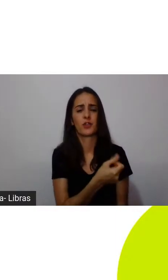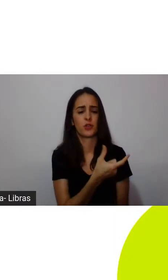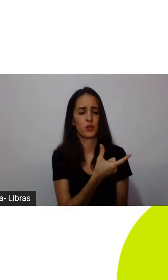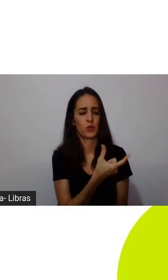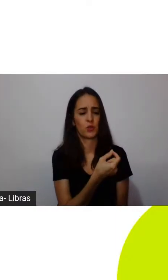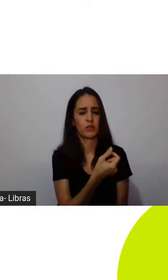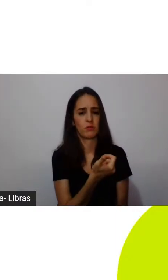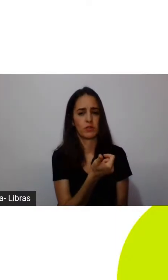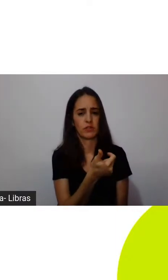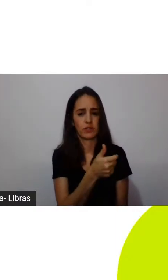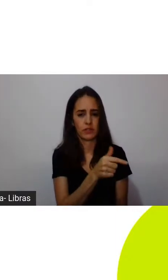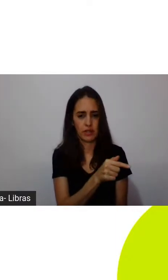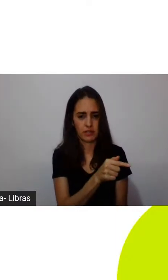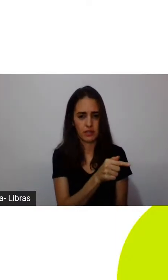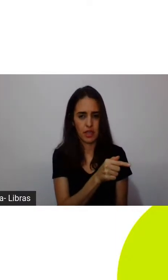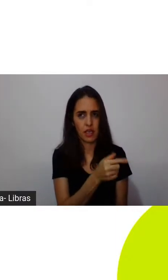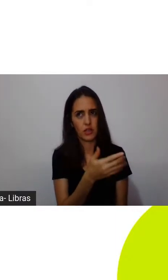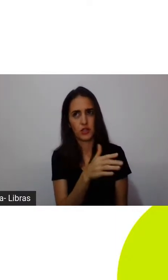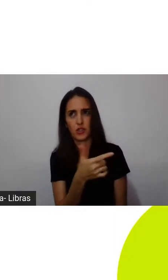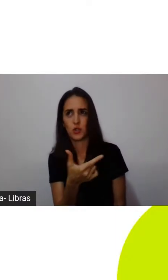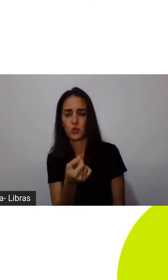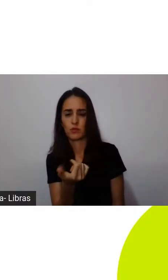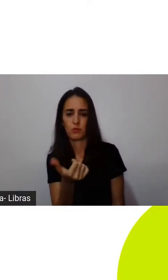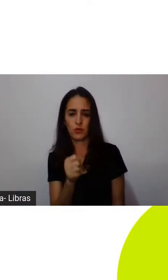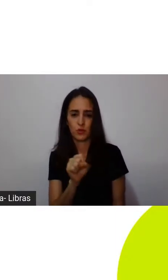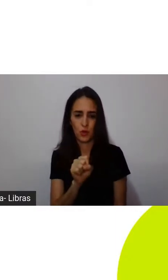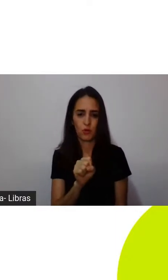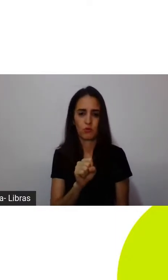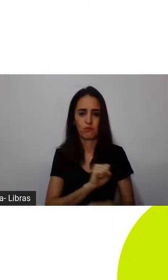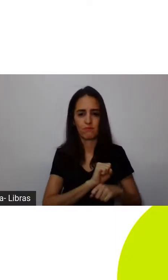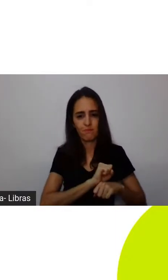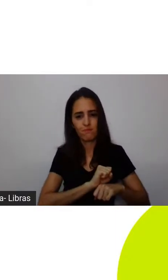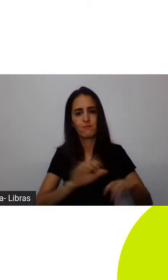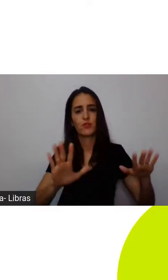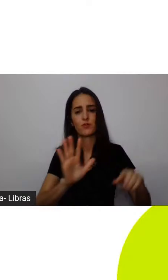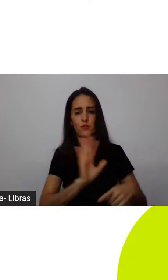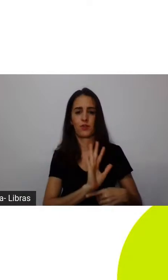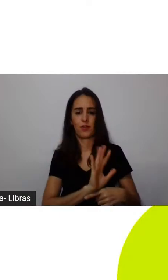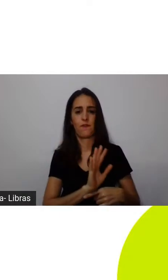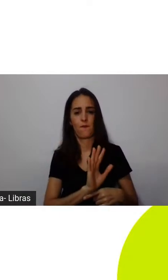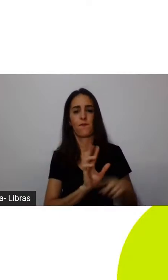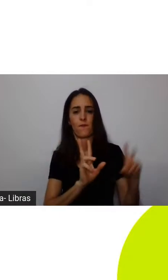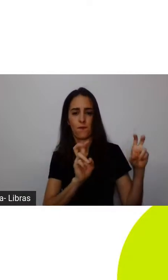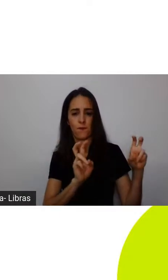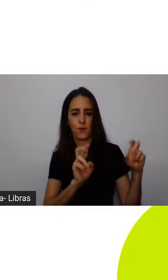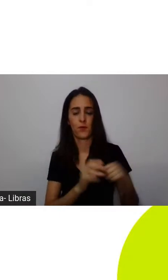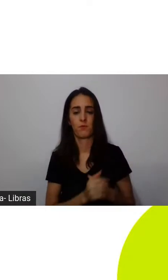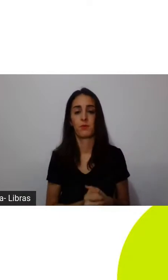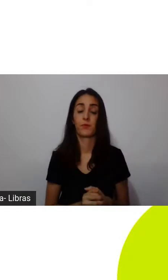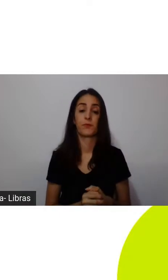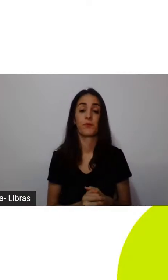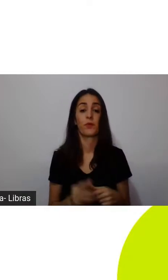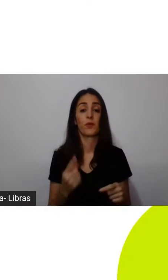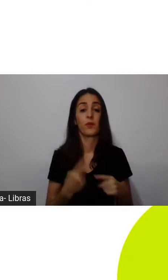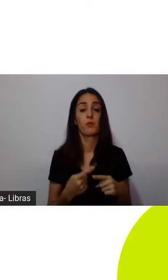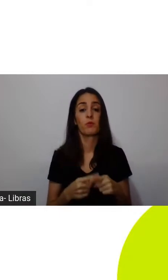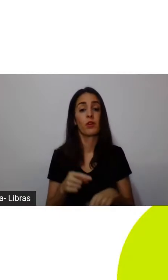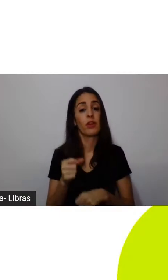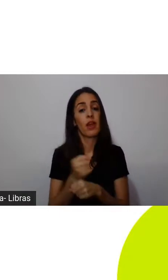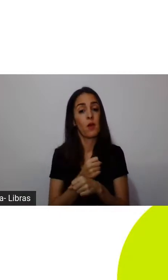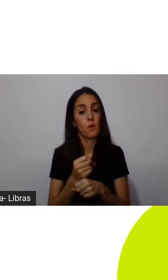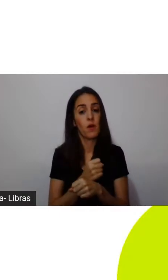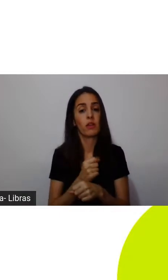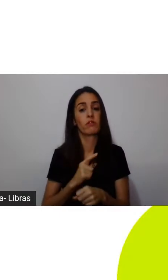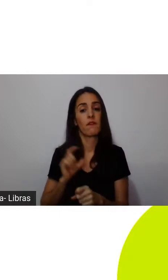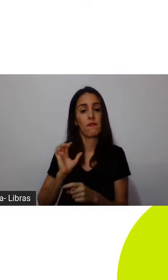e 2018, para as outras telas. O que é interessante, porque foram anos emblemáticos para as políticas do meio ambiente.